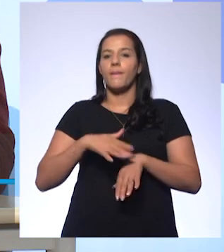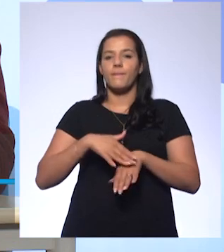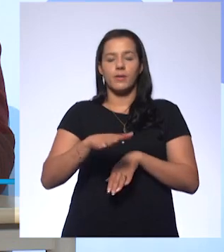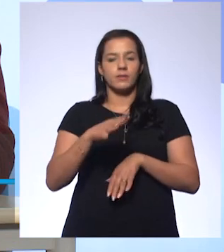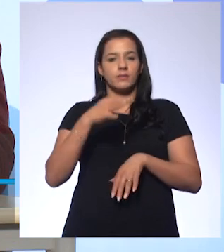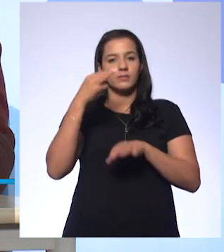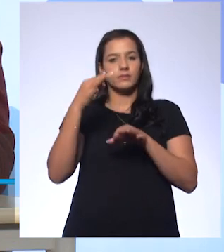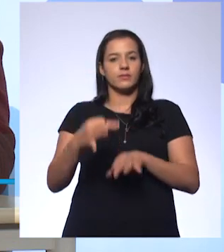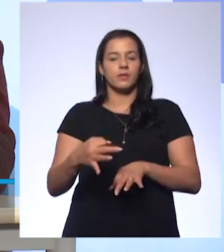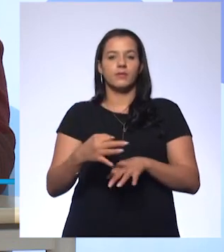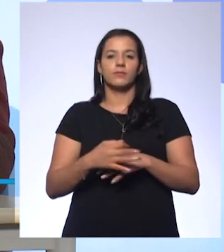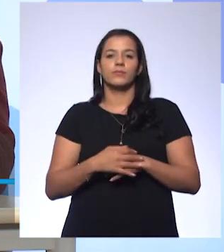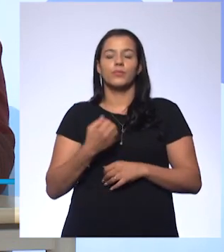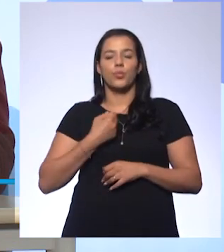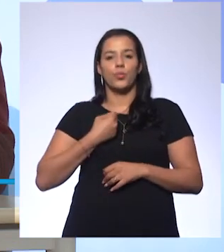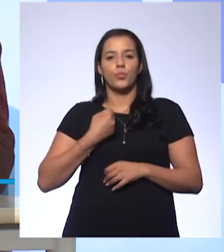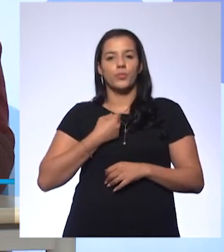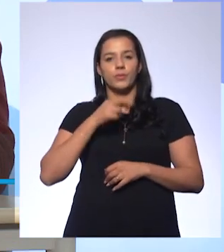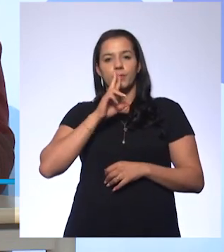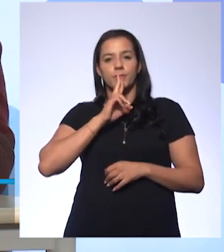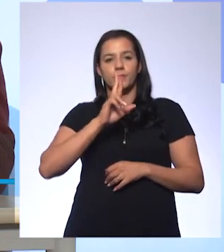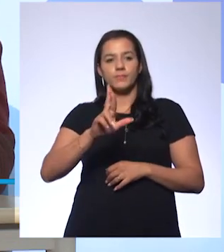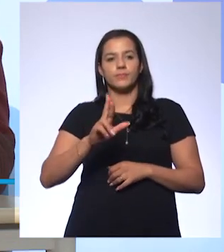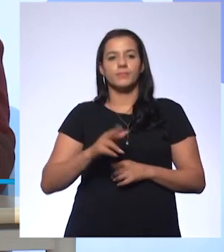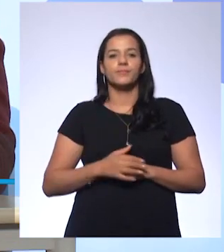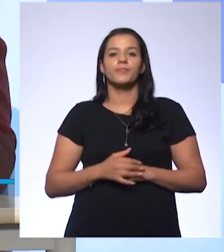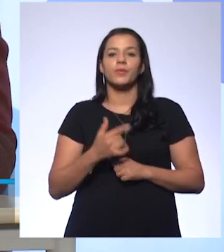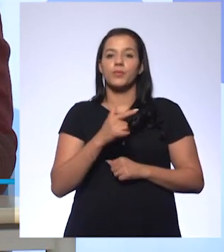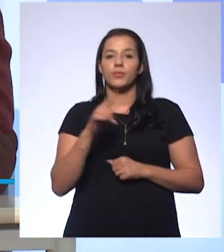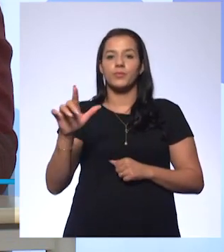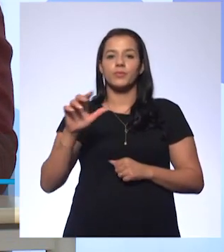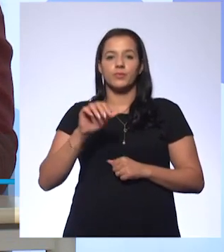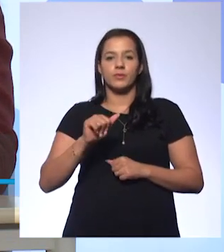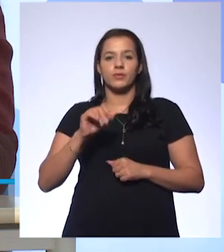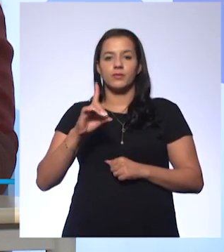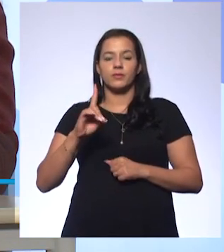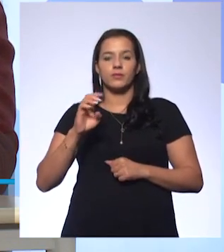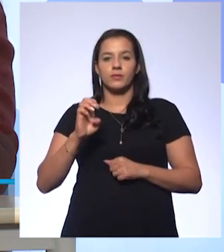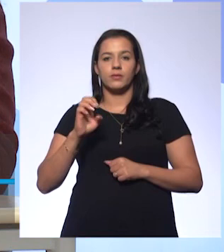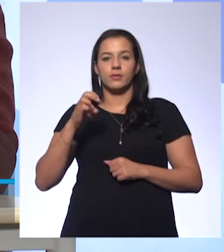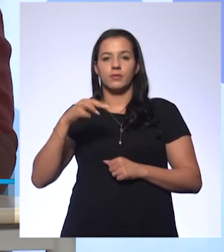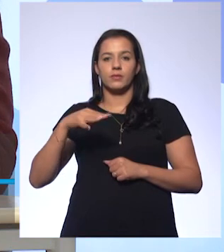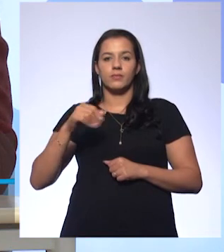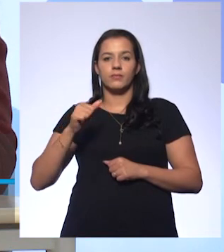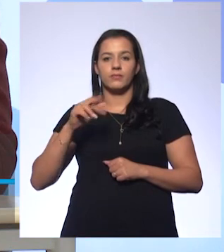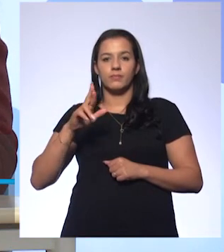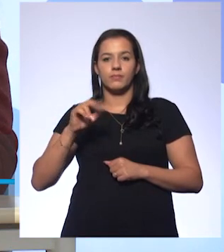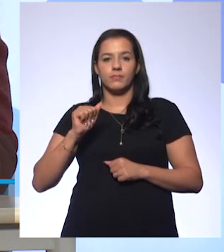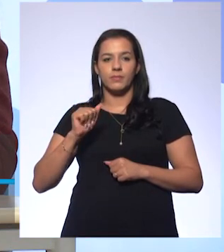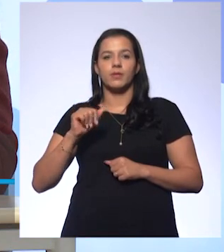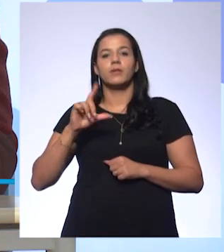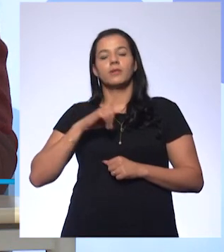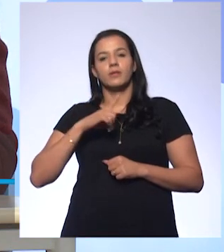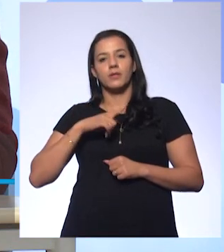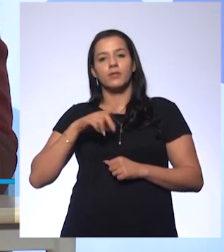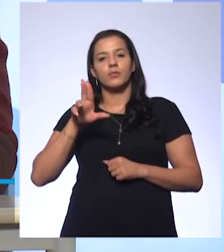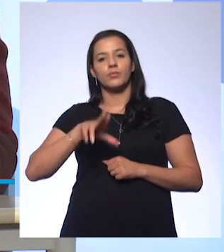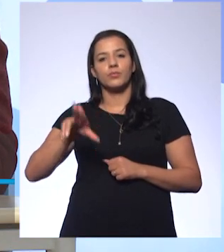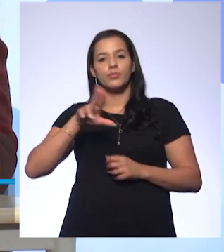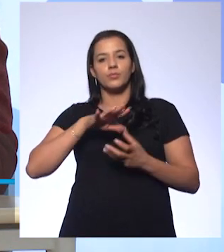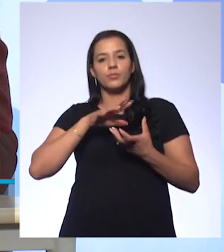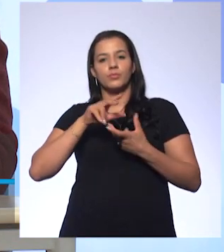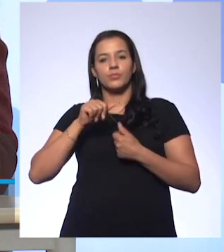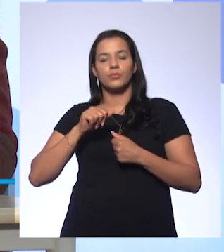eficaz. E o professor Adhemar cita que também há um indicador universal. E, finalmente, o professor